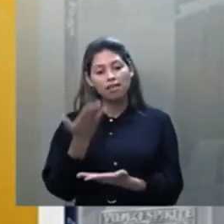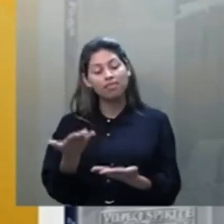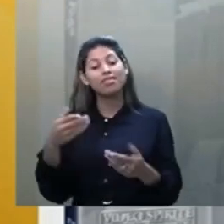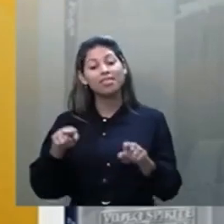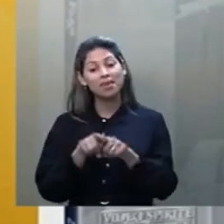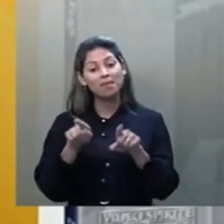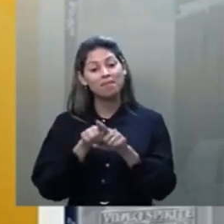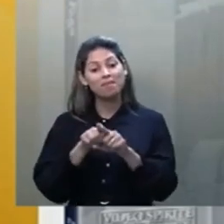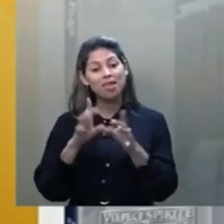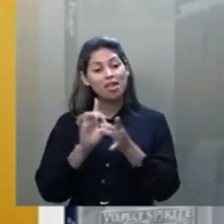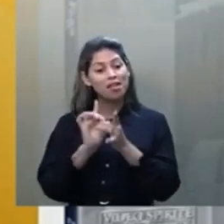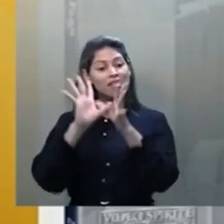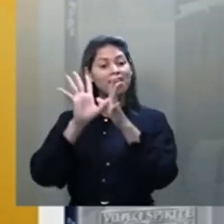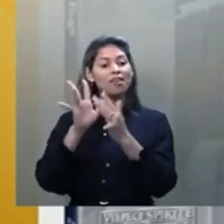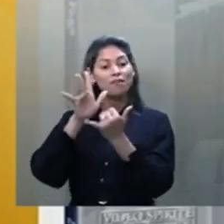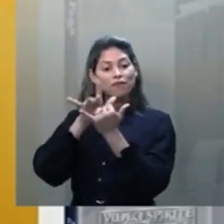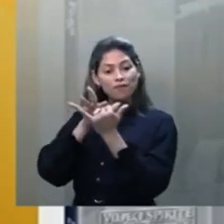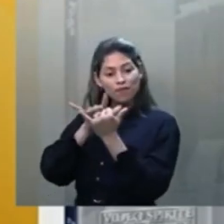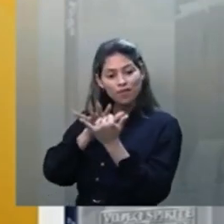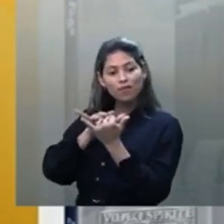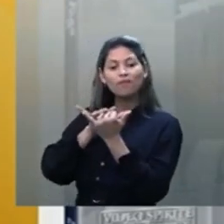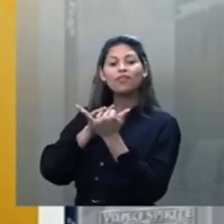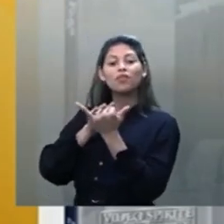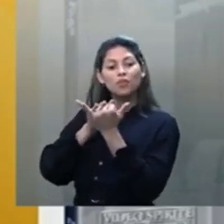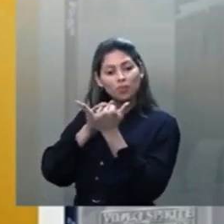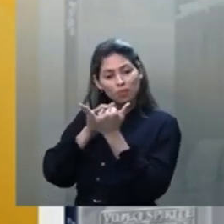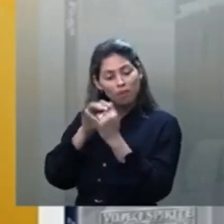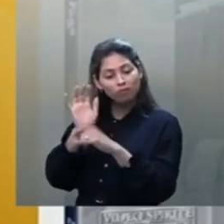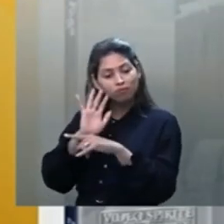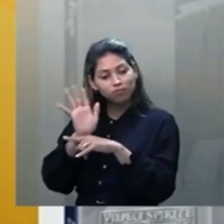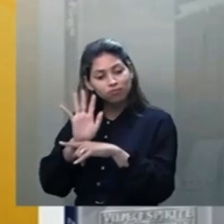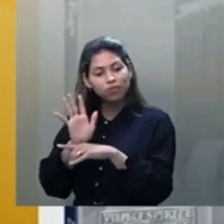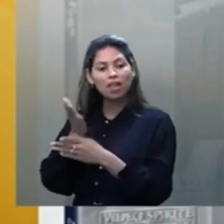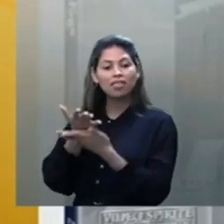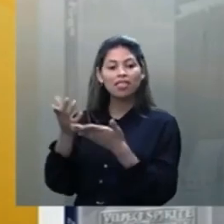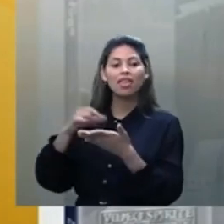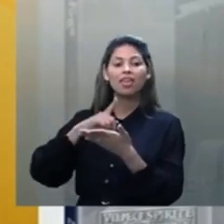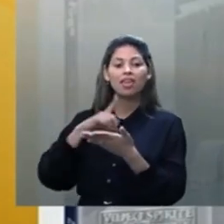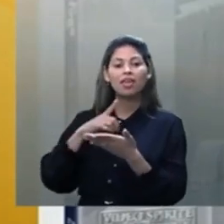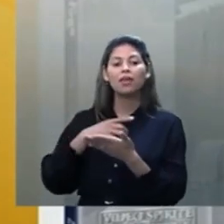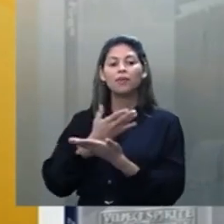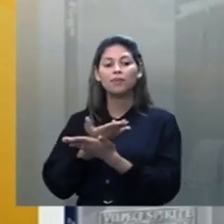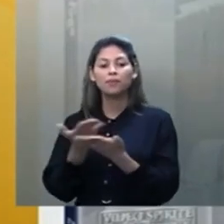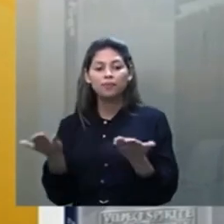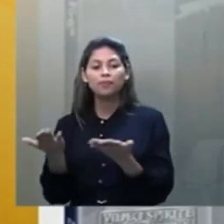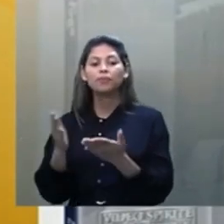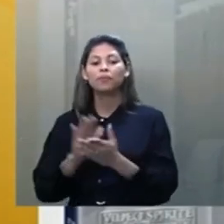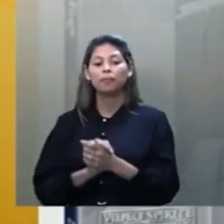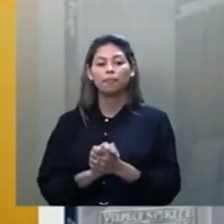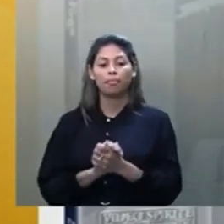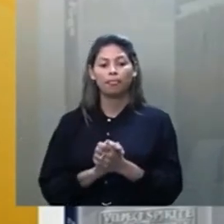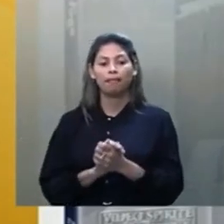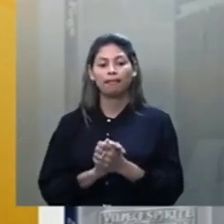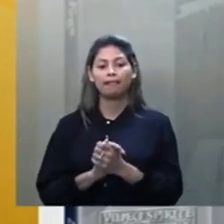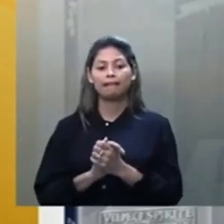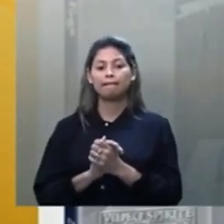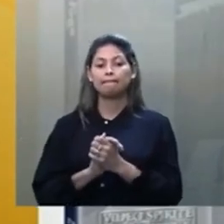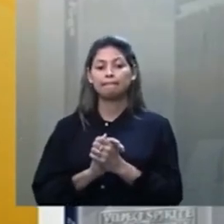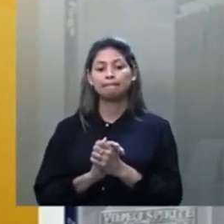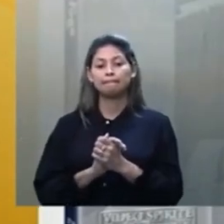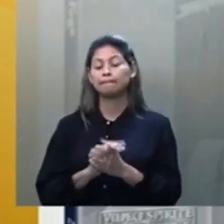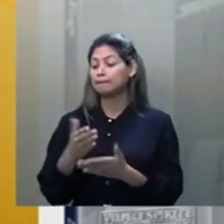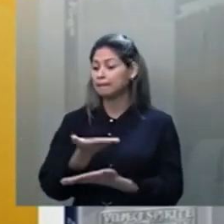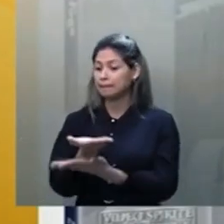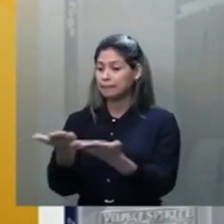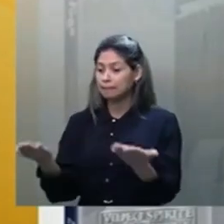para a gente acompanhar aqueles dois programas maravilhosos, que o nosso querido Saulo Gomes,